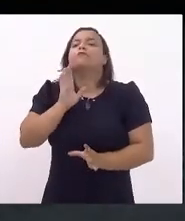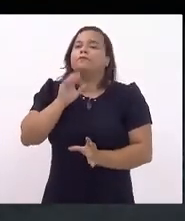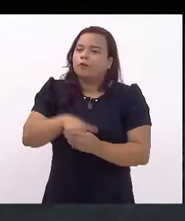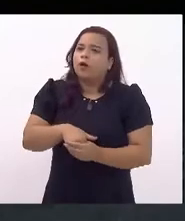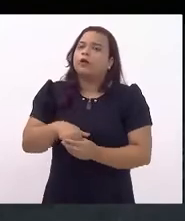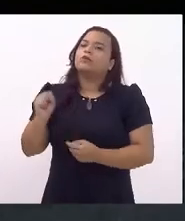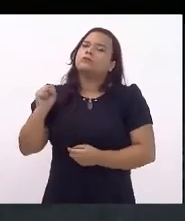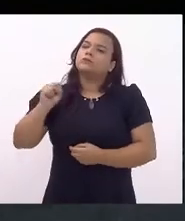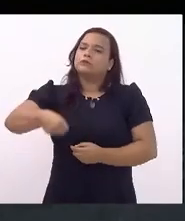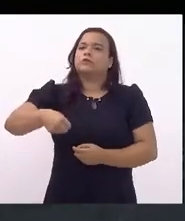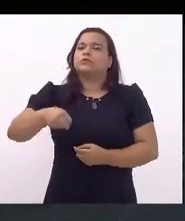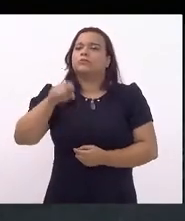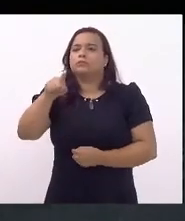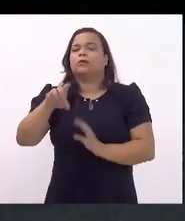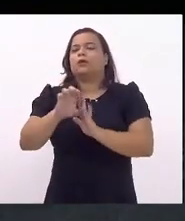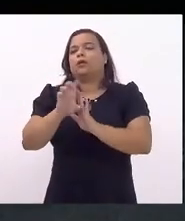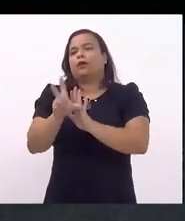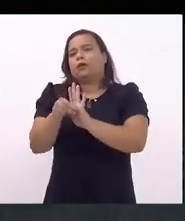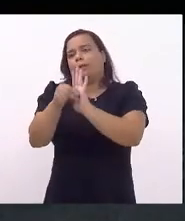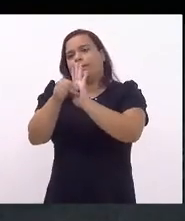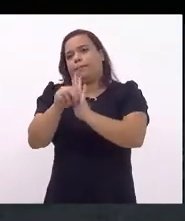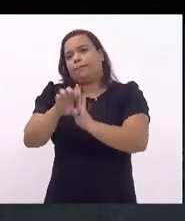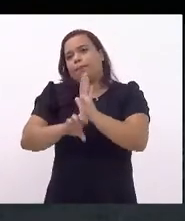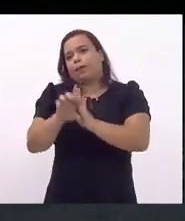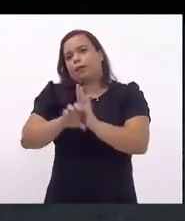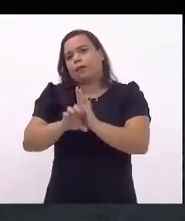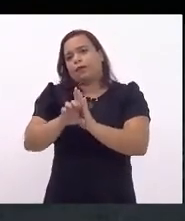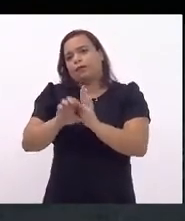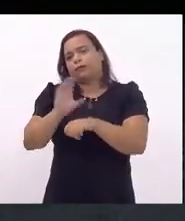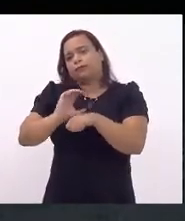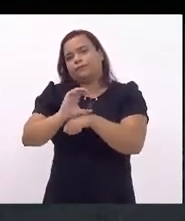votar, sim, por essa emenda constitucional. Muito obrigada.